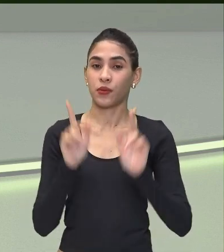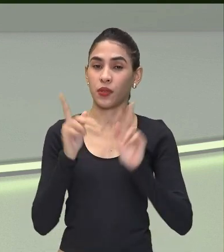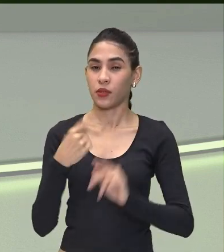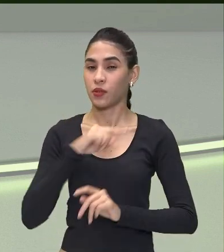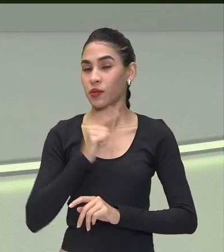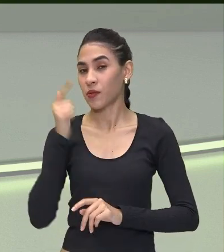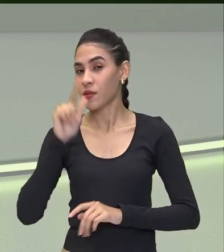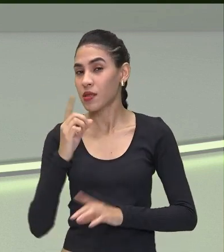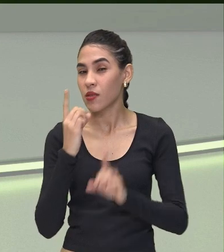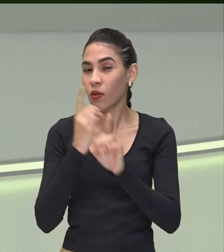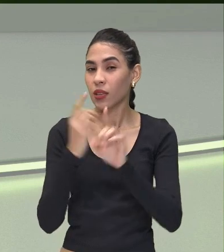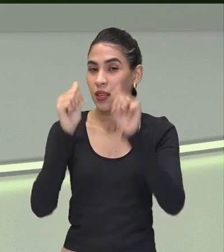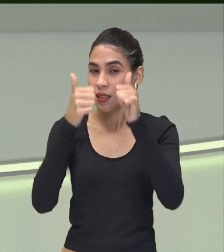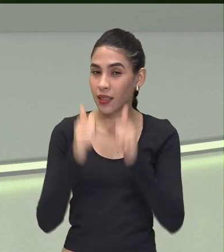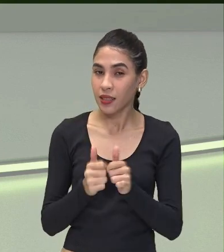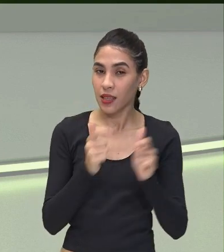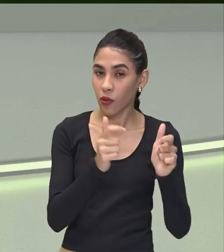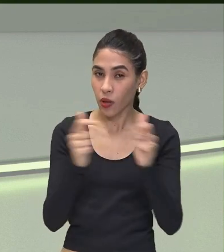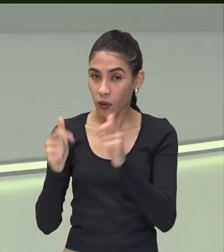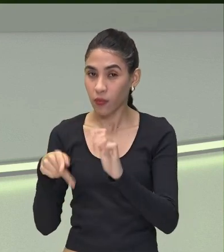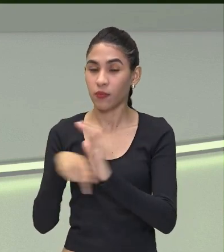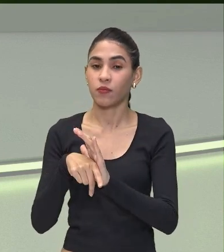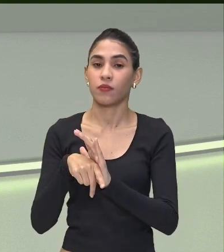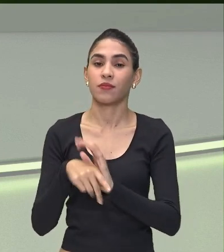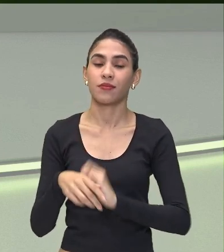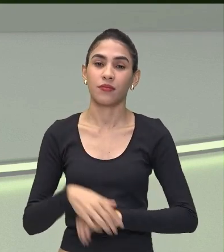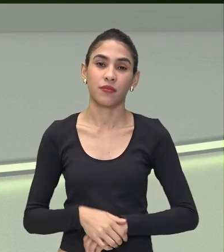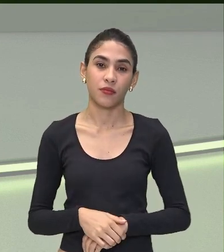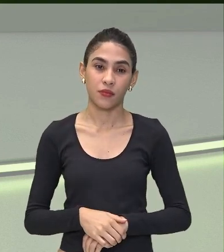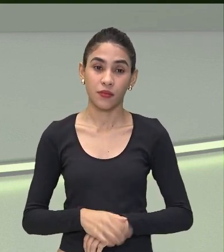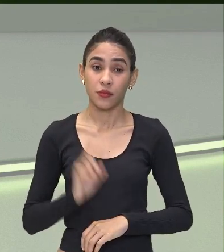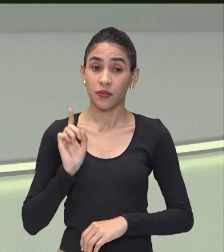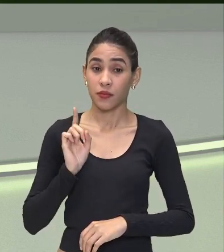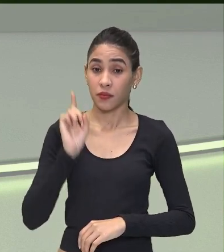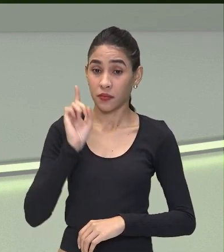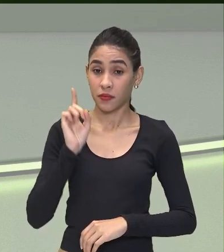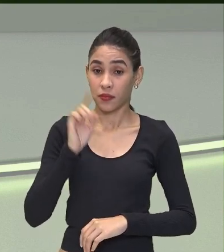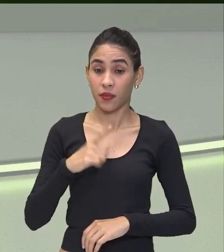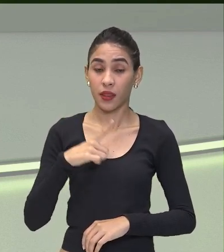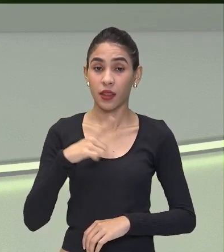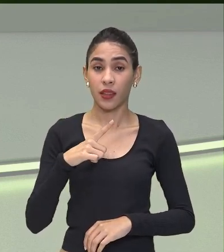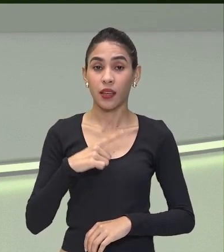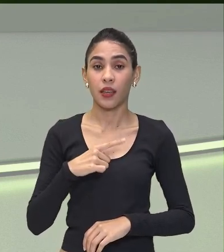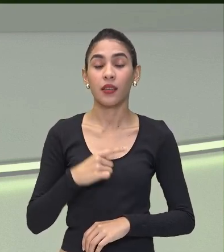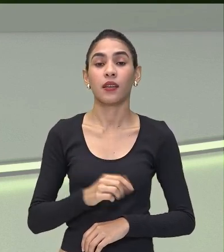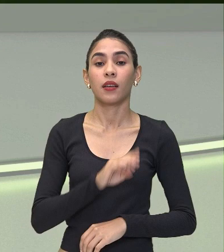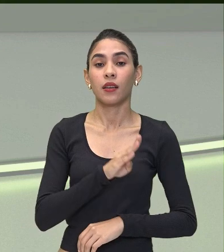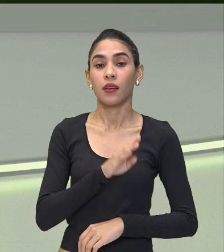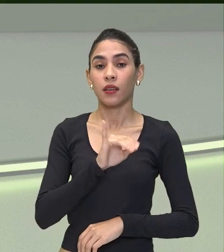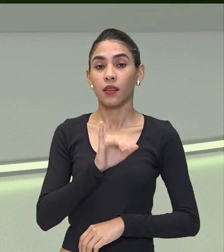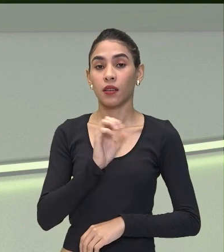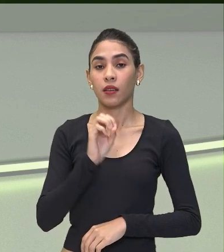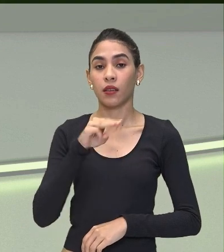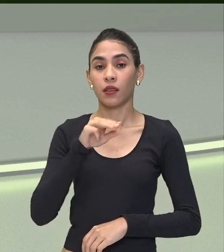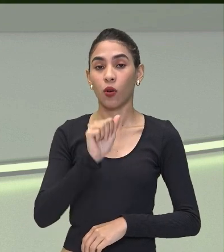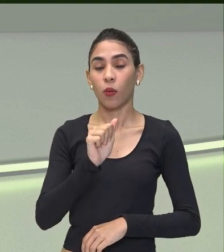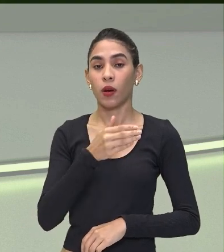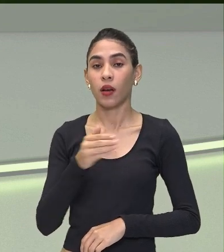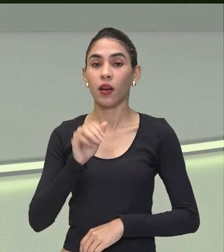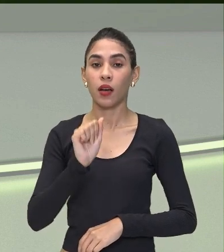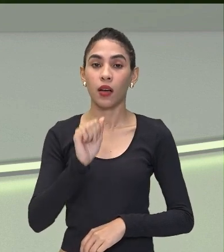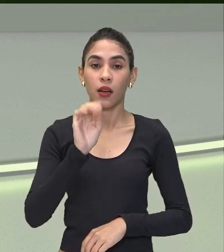conseguir Identificar A localização Deles Logo ali em cima A gente tem O bioma Amazônia Que está em verde